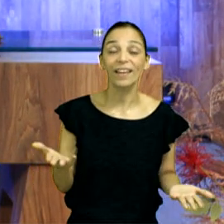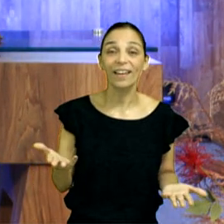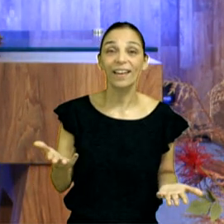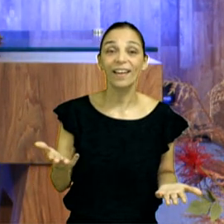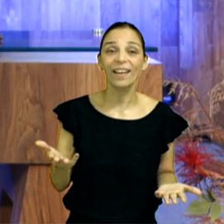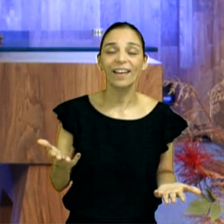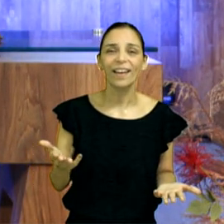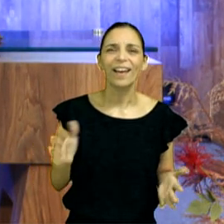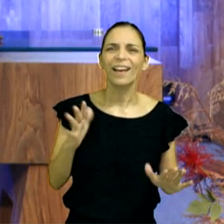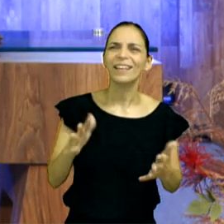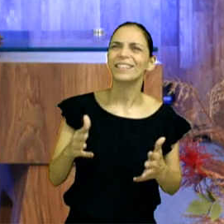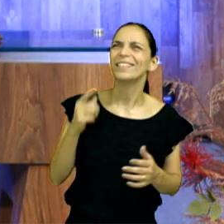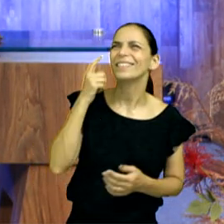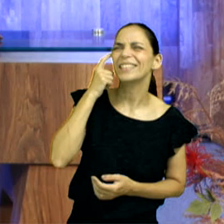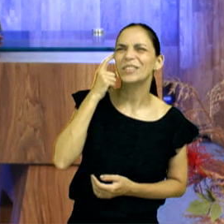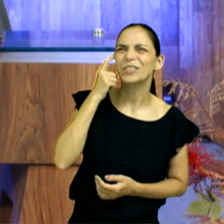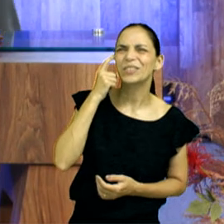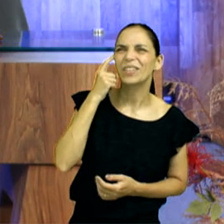será, tem,